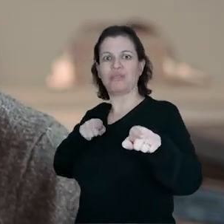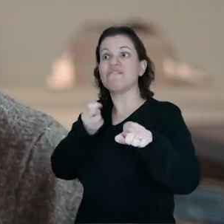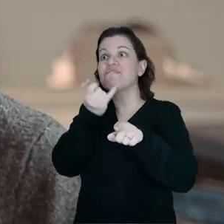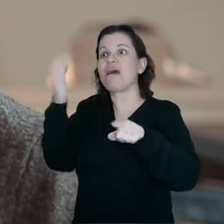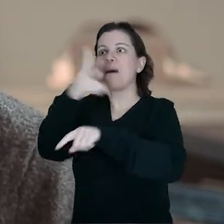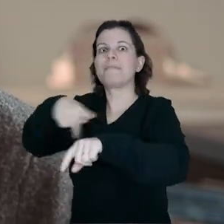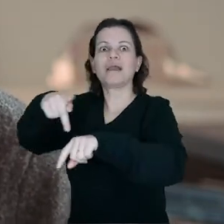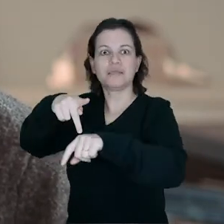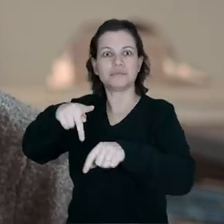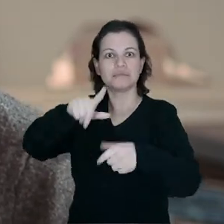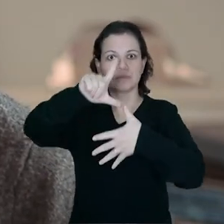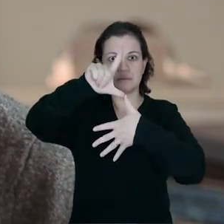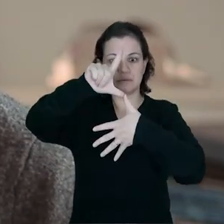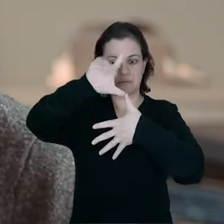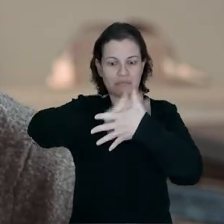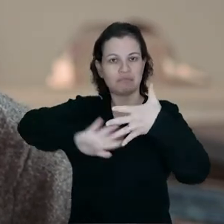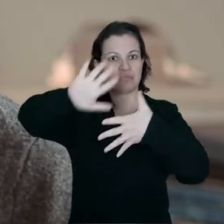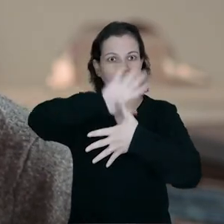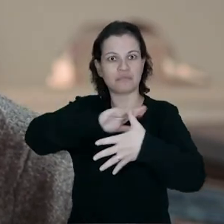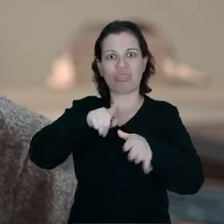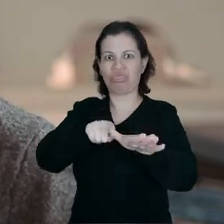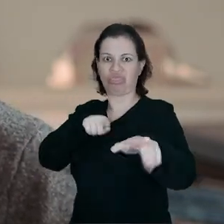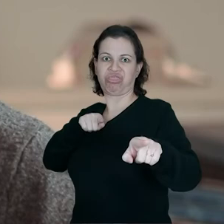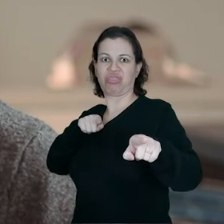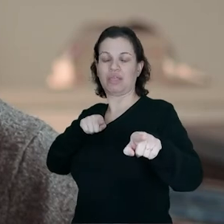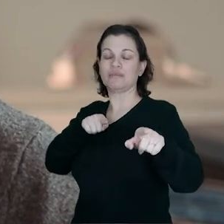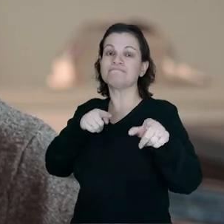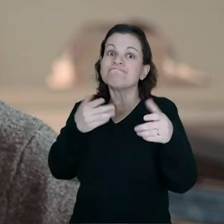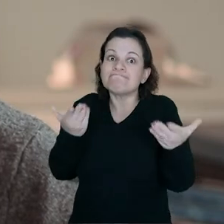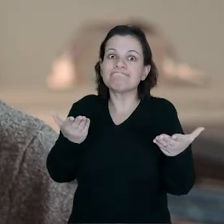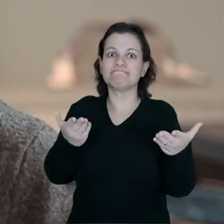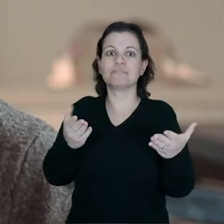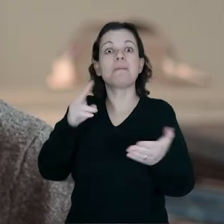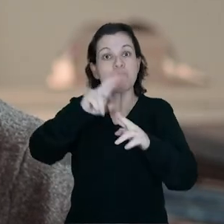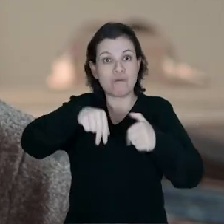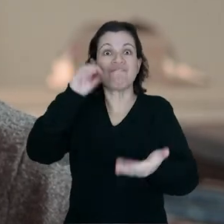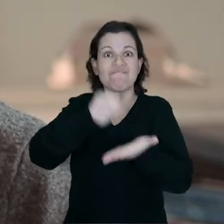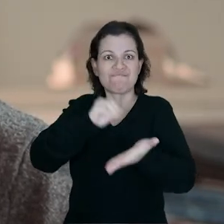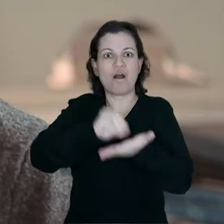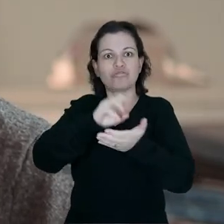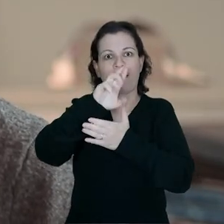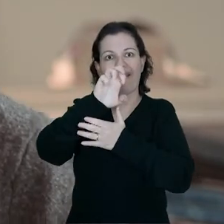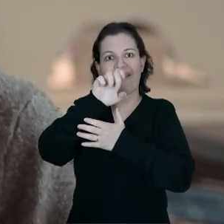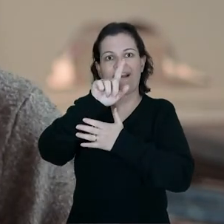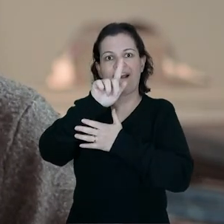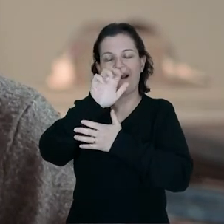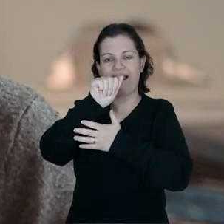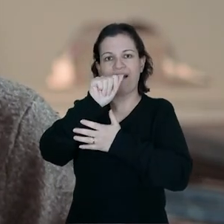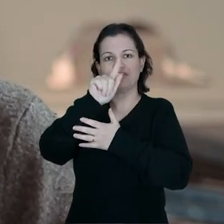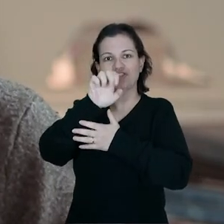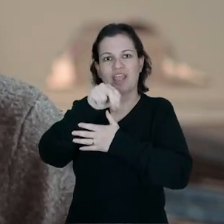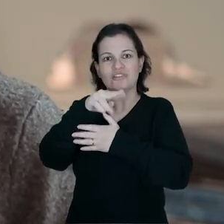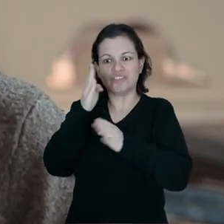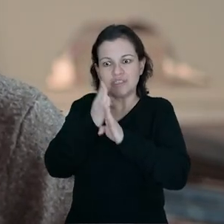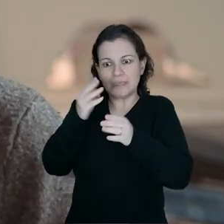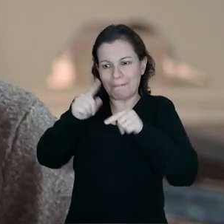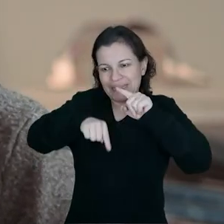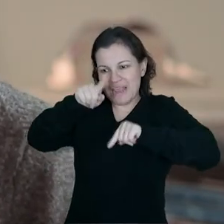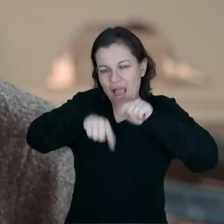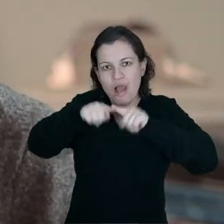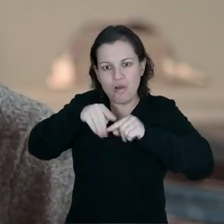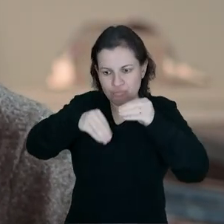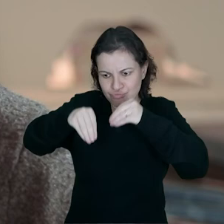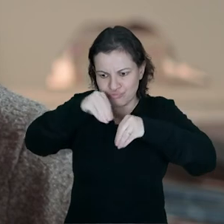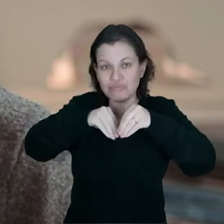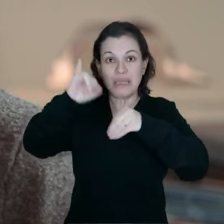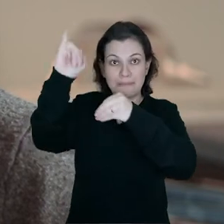de vários países, inclusive aqui da América Latina. Por um lado, é pela falta de reagentes que nós detectamos e a